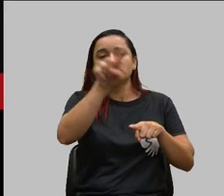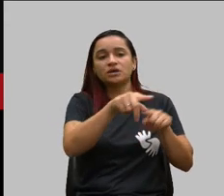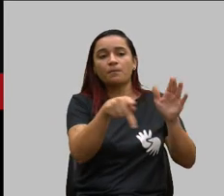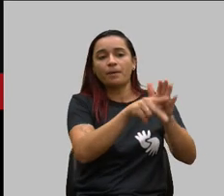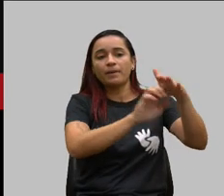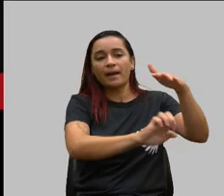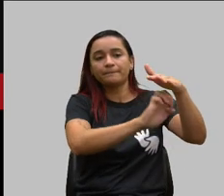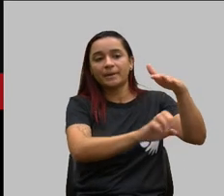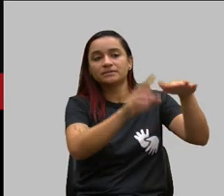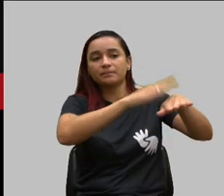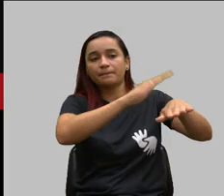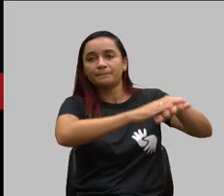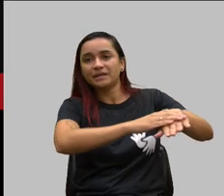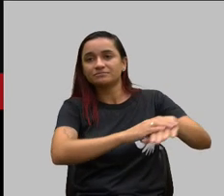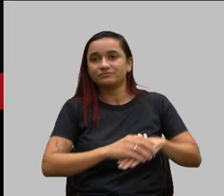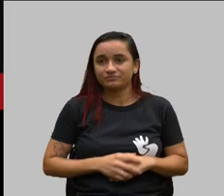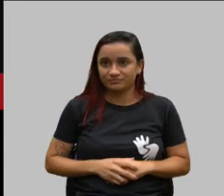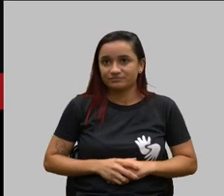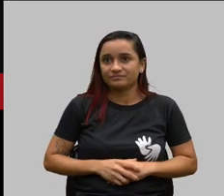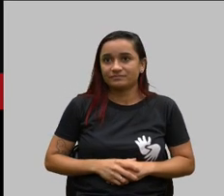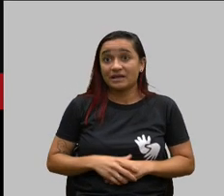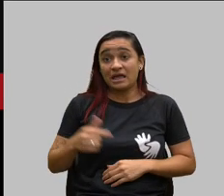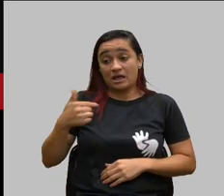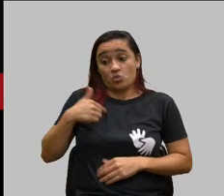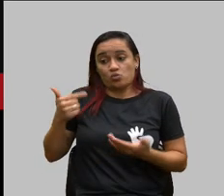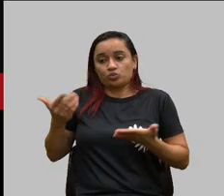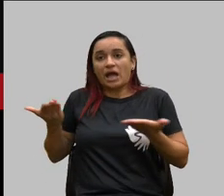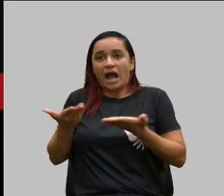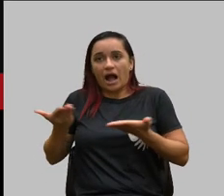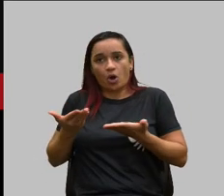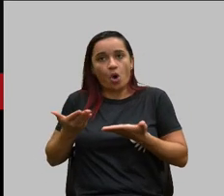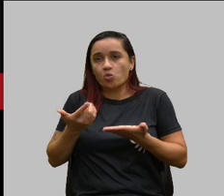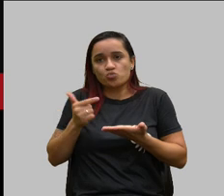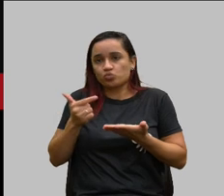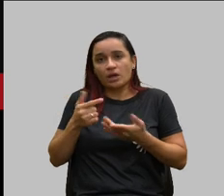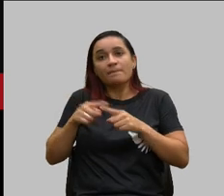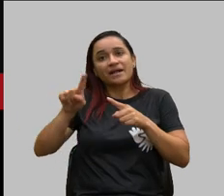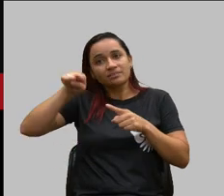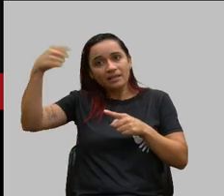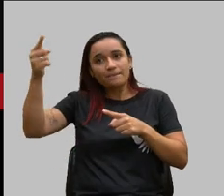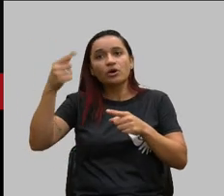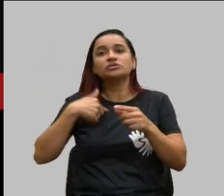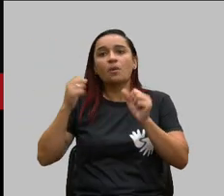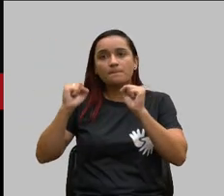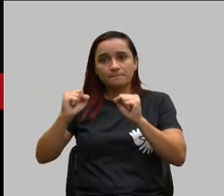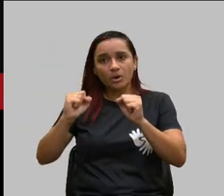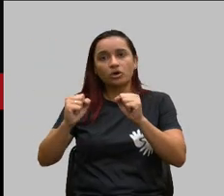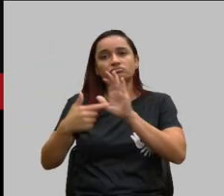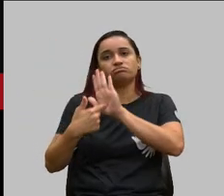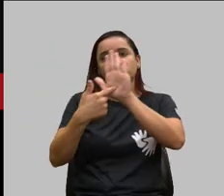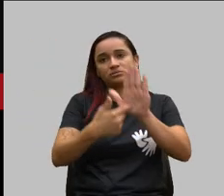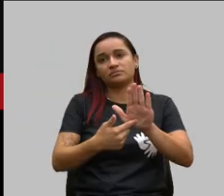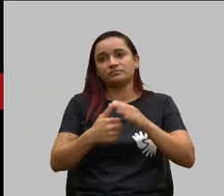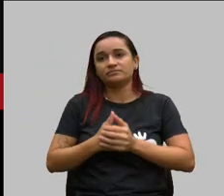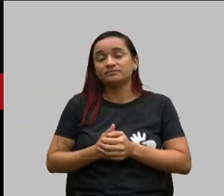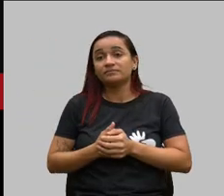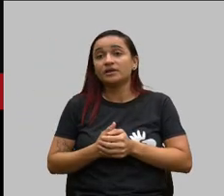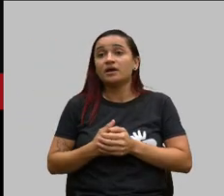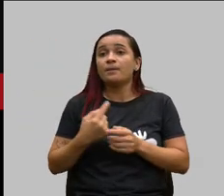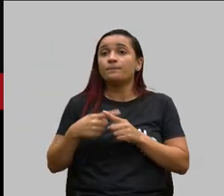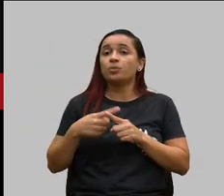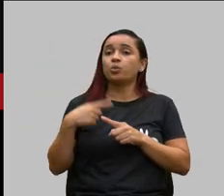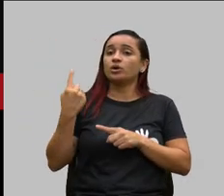coletivos isso eu não tenho esse dado agora mas eu posso fornecer o mais importante para nossa audiência a gente inclusive